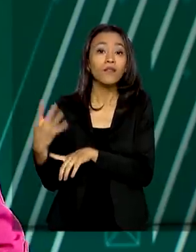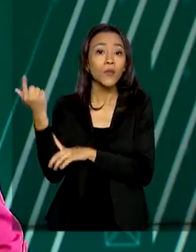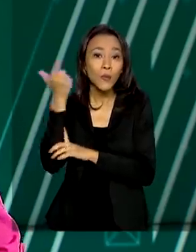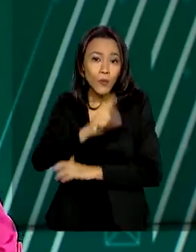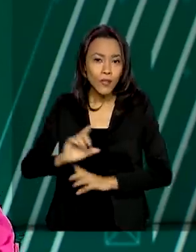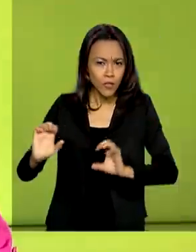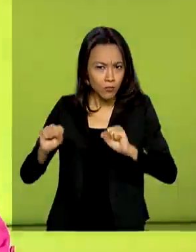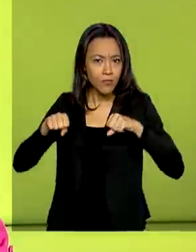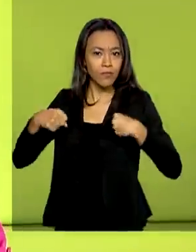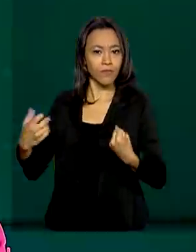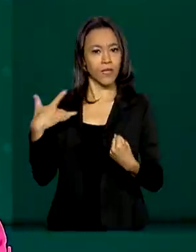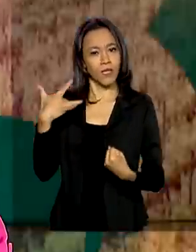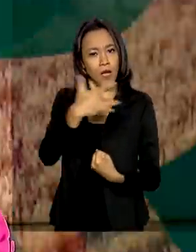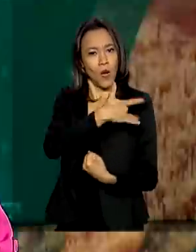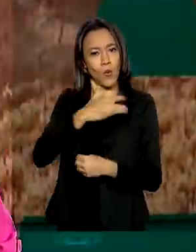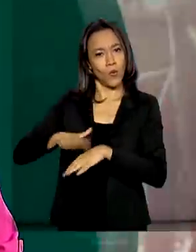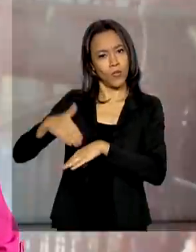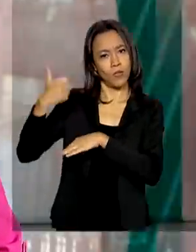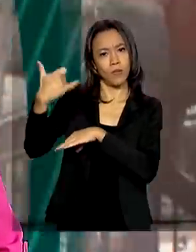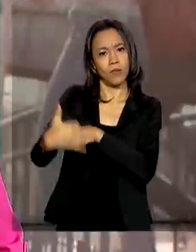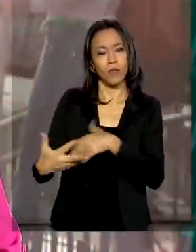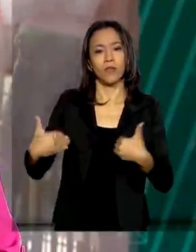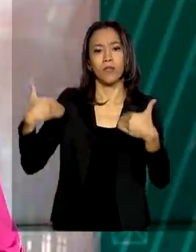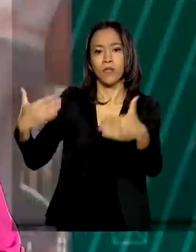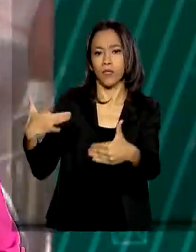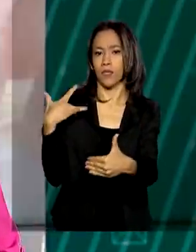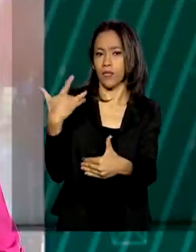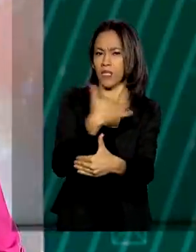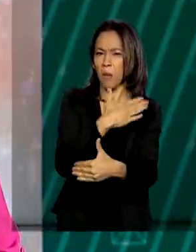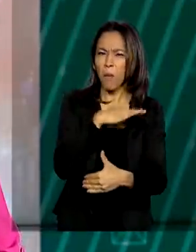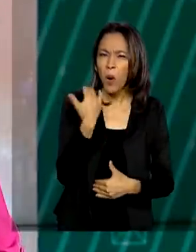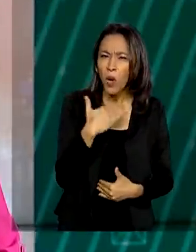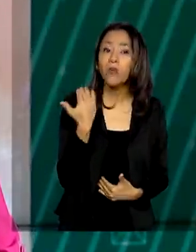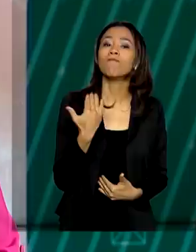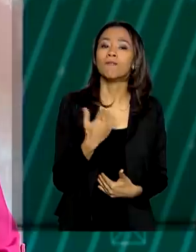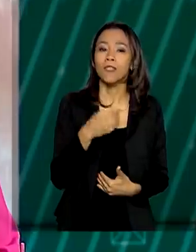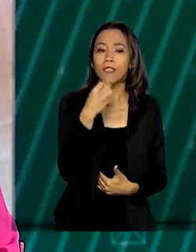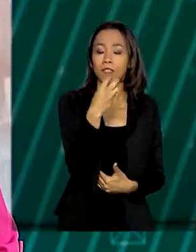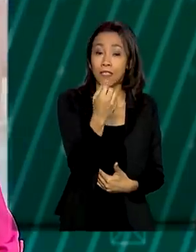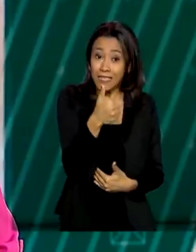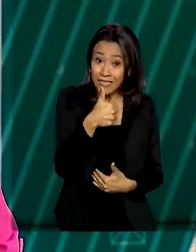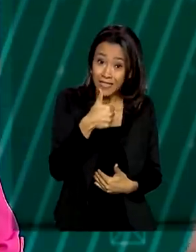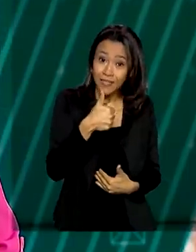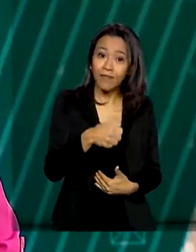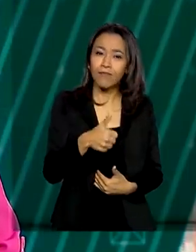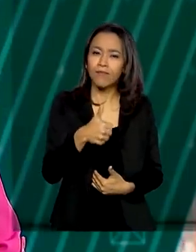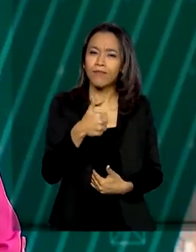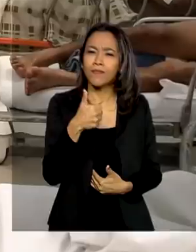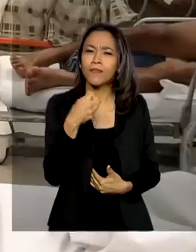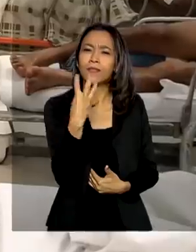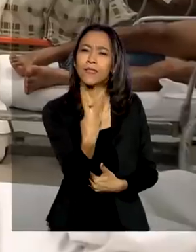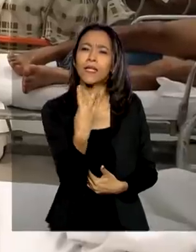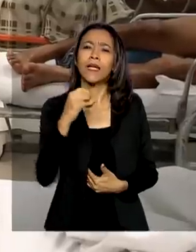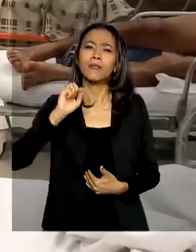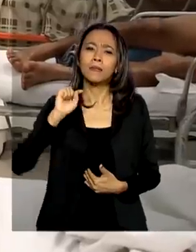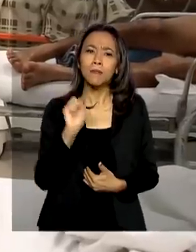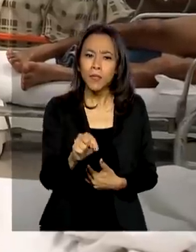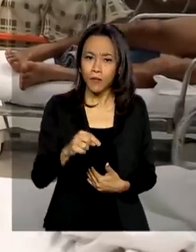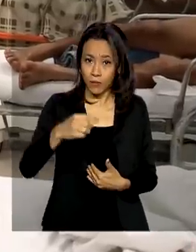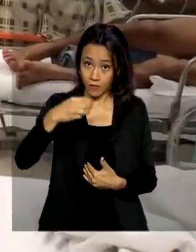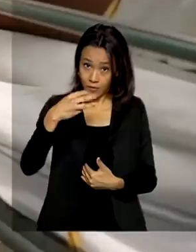segundo o Ministério da Saúde. O número de mortes chegou a 3.313. Mais 1